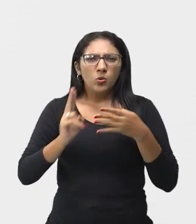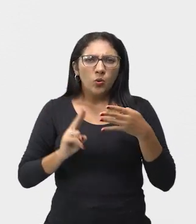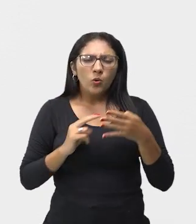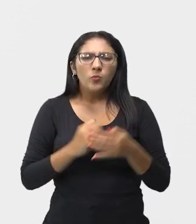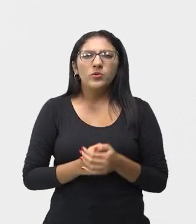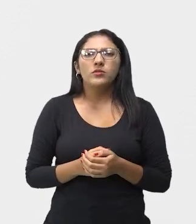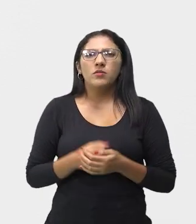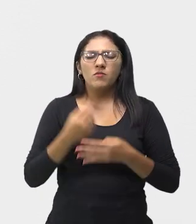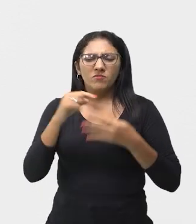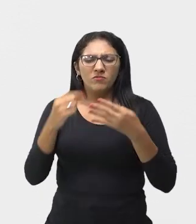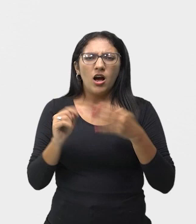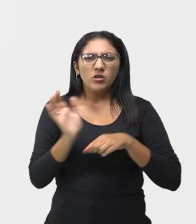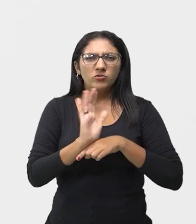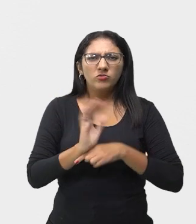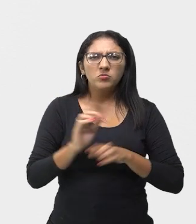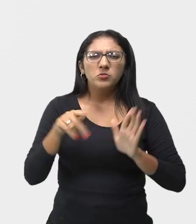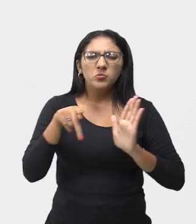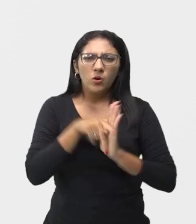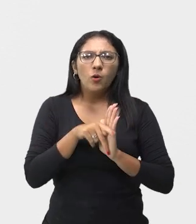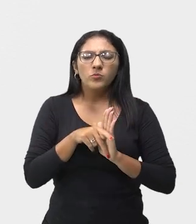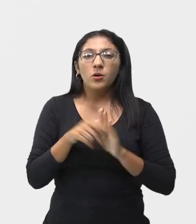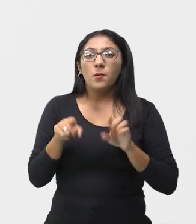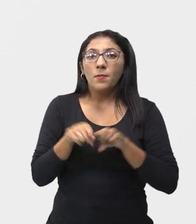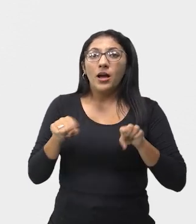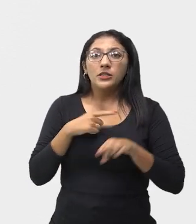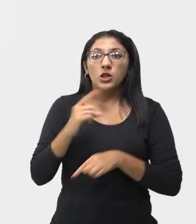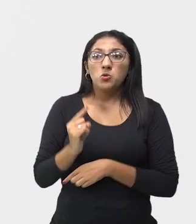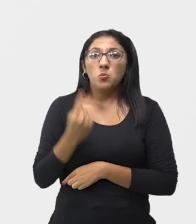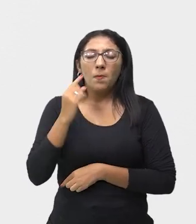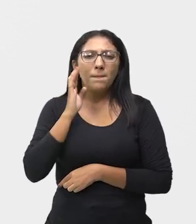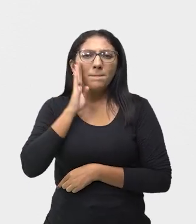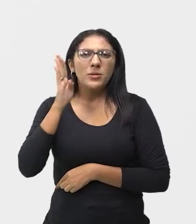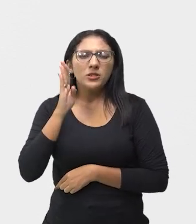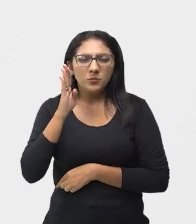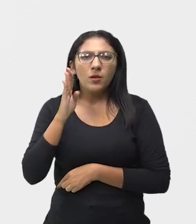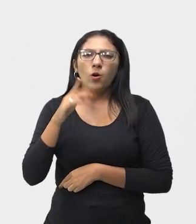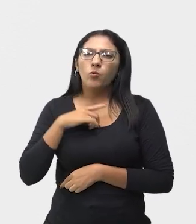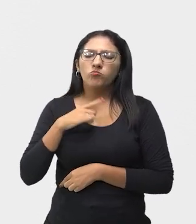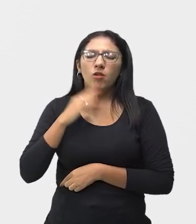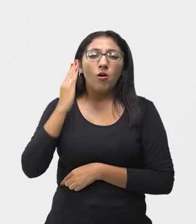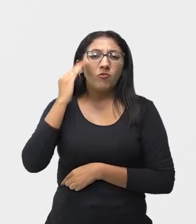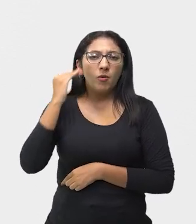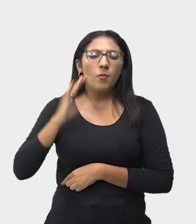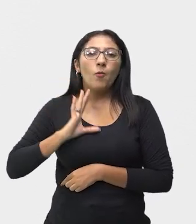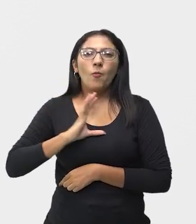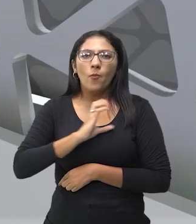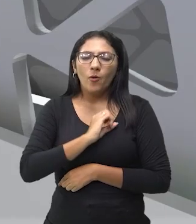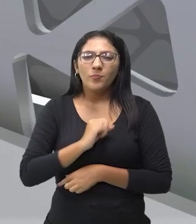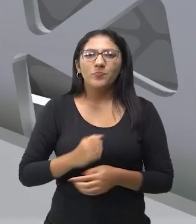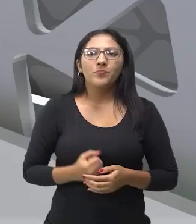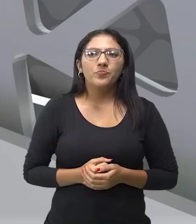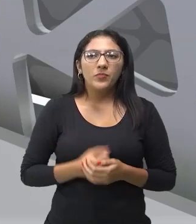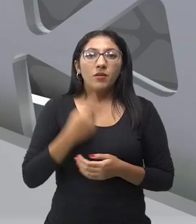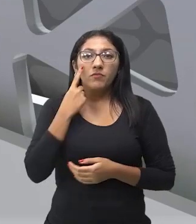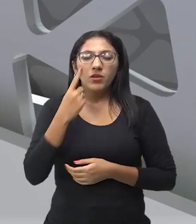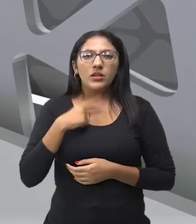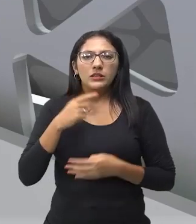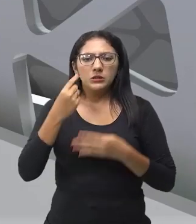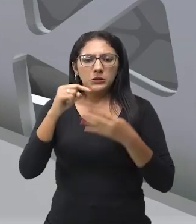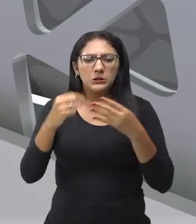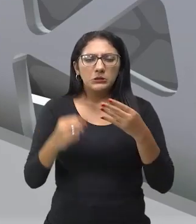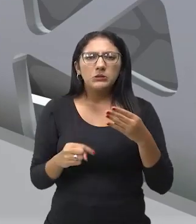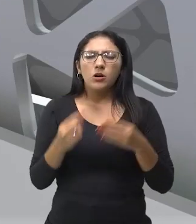Busca do Ouro, este considerado por ele o seu melhor filme. Então, o Chaplin fez vários filmes e esses foram